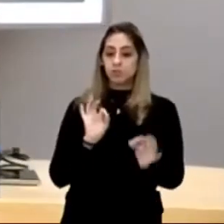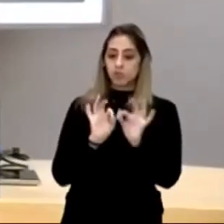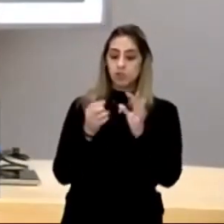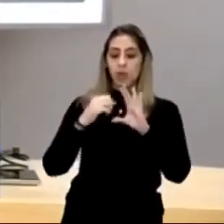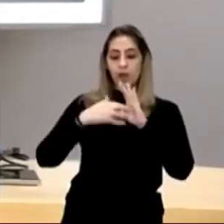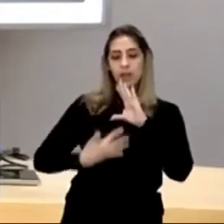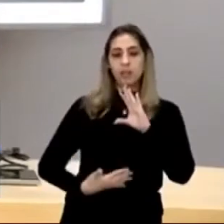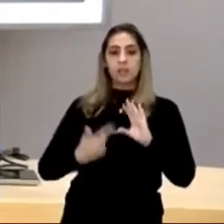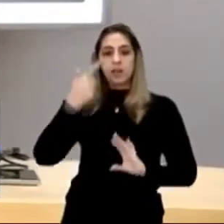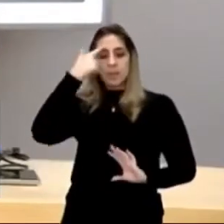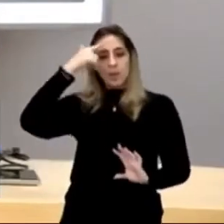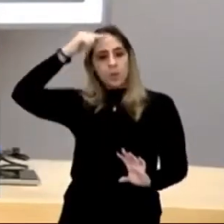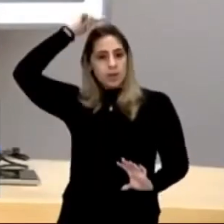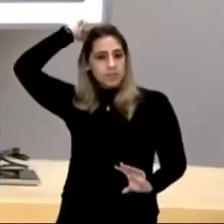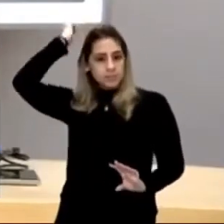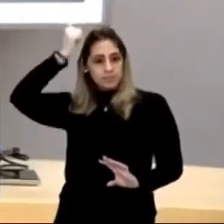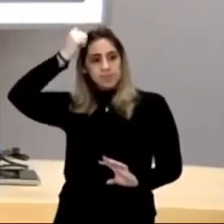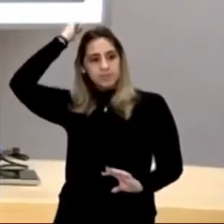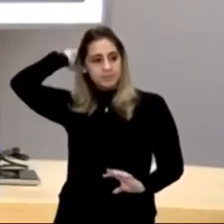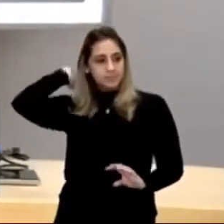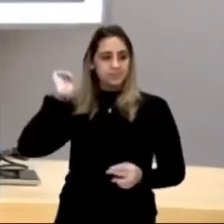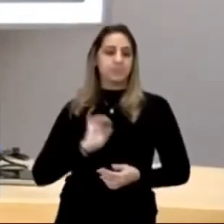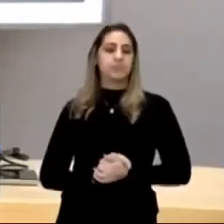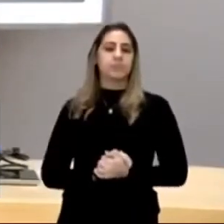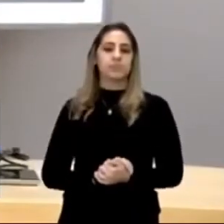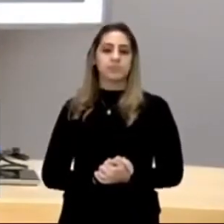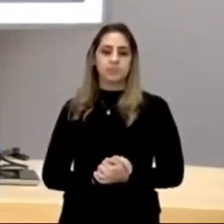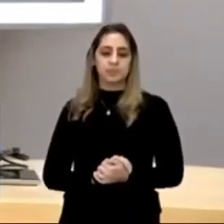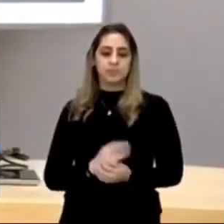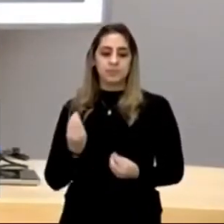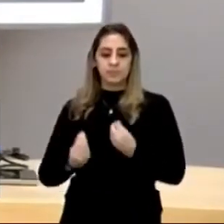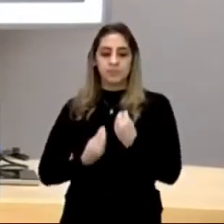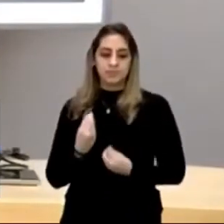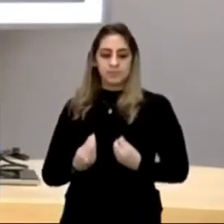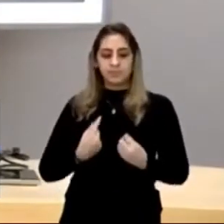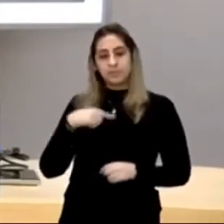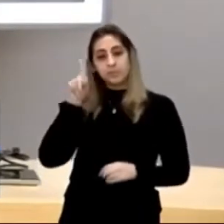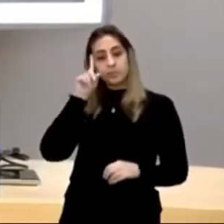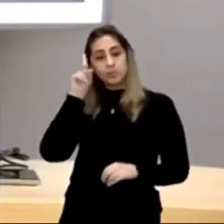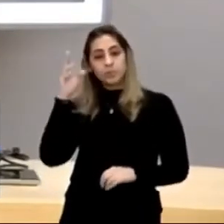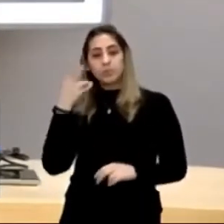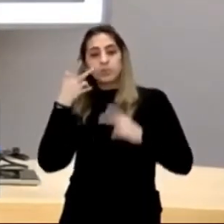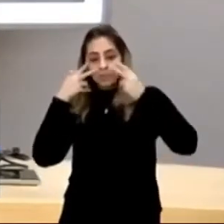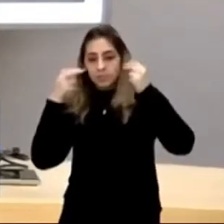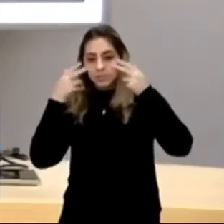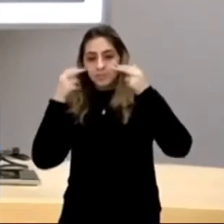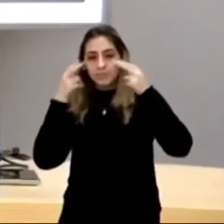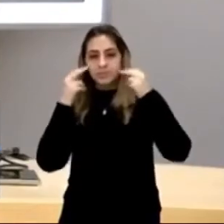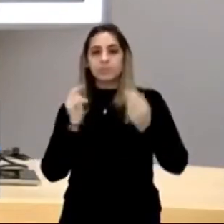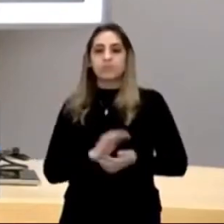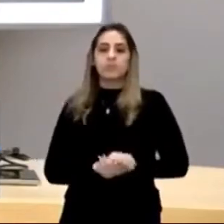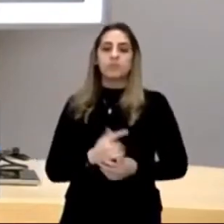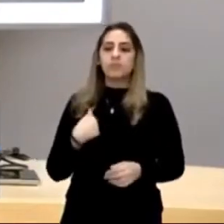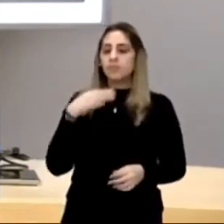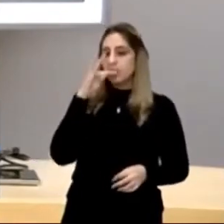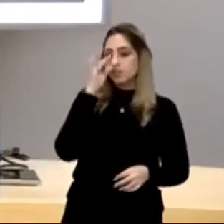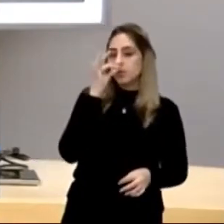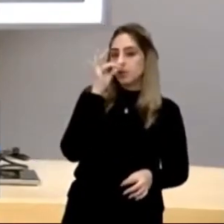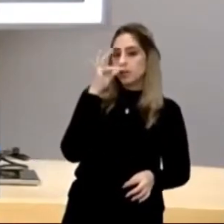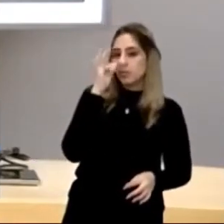o cabelo raspado, o que a gente mais conhece hoje, como os indígenas, com o osso furando o nariz,